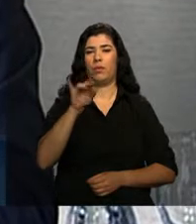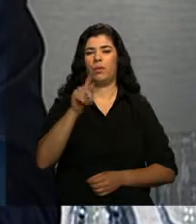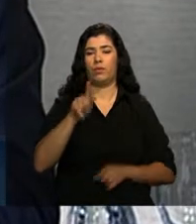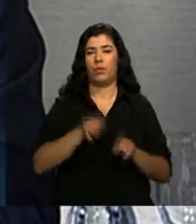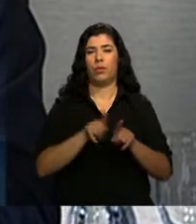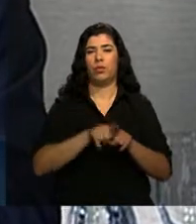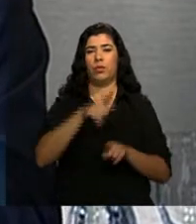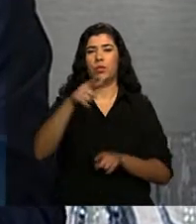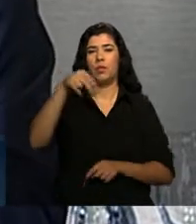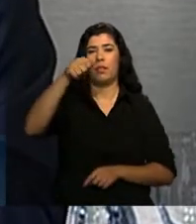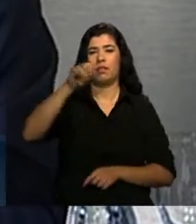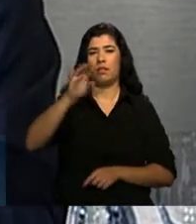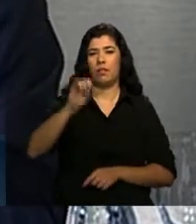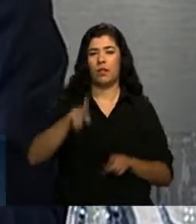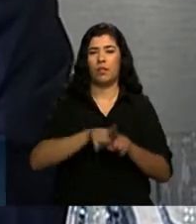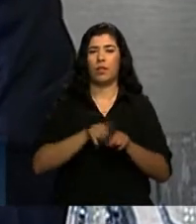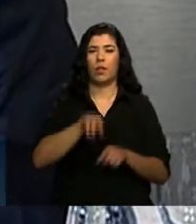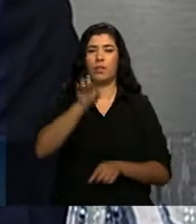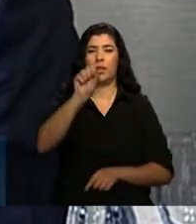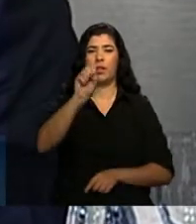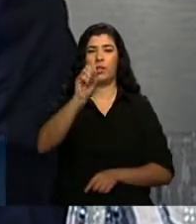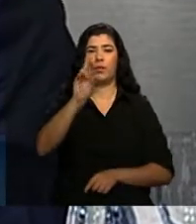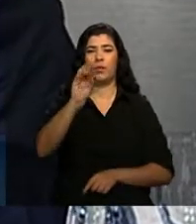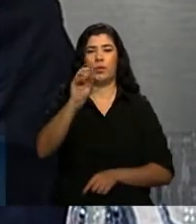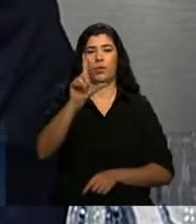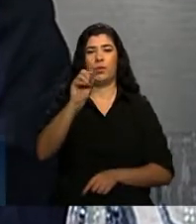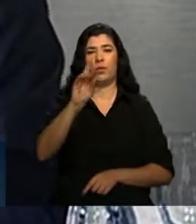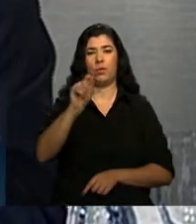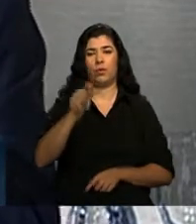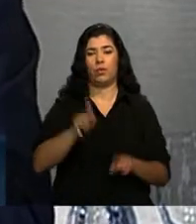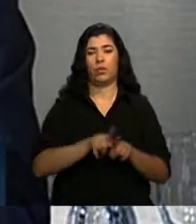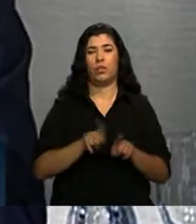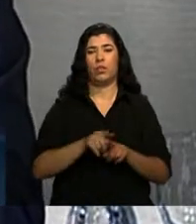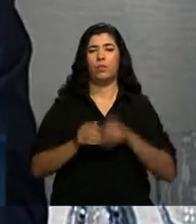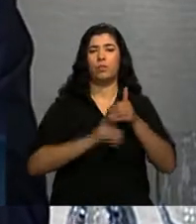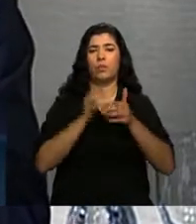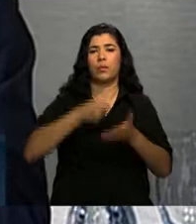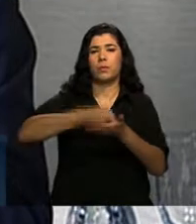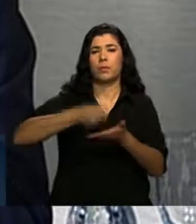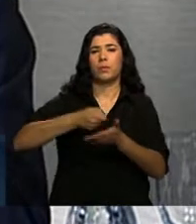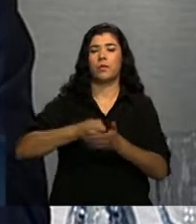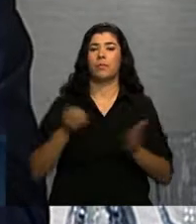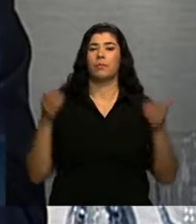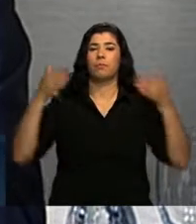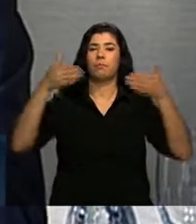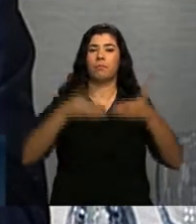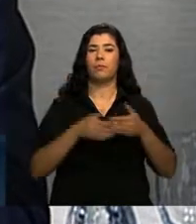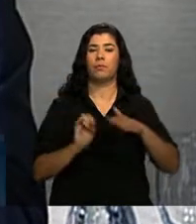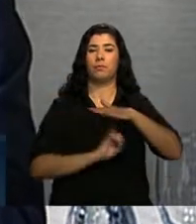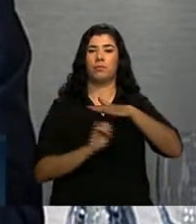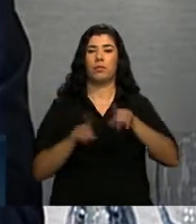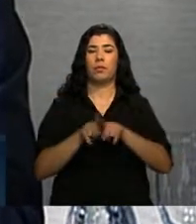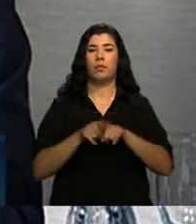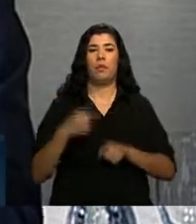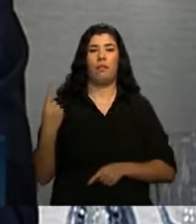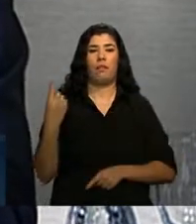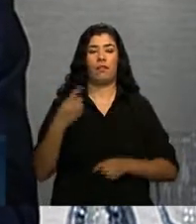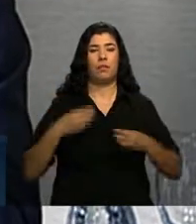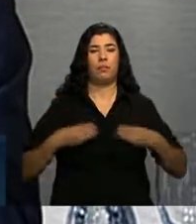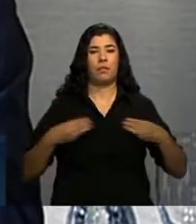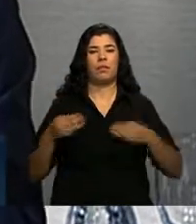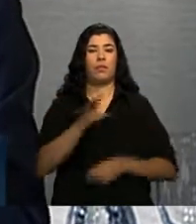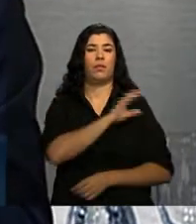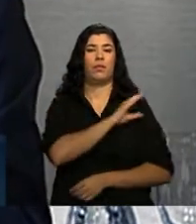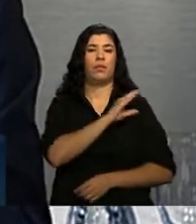hemocomponentes e sorologia, no sentido de reforçar a participação institucional entre o ministério e os hemocentros